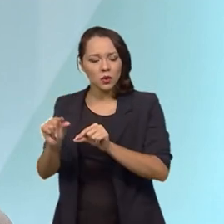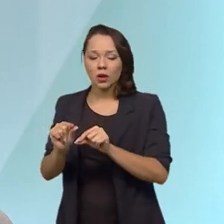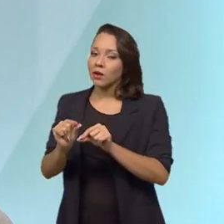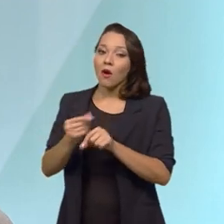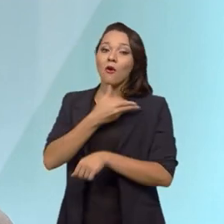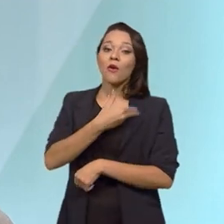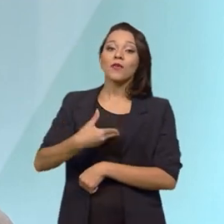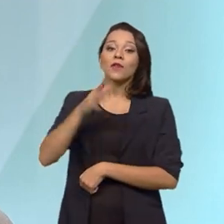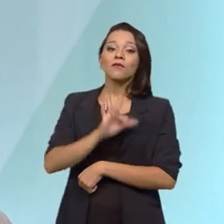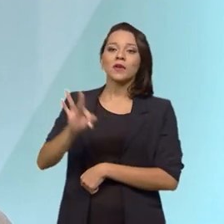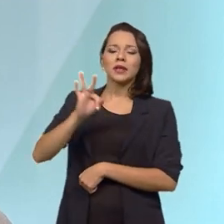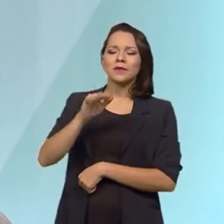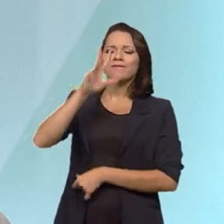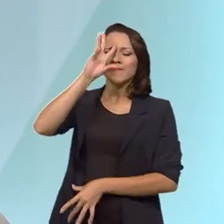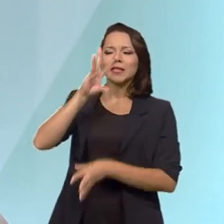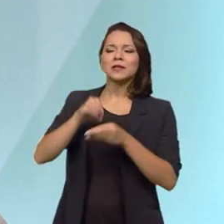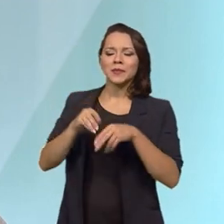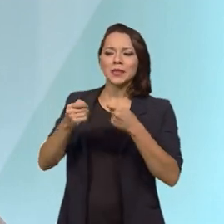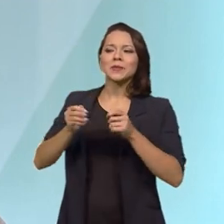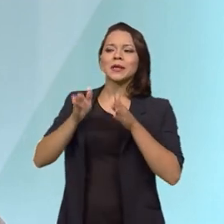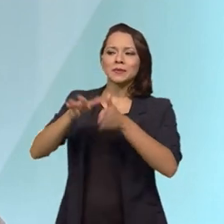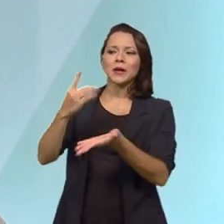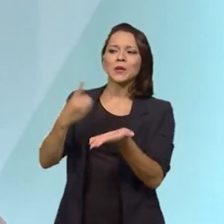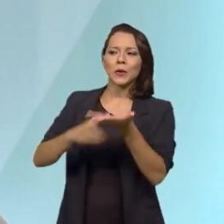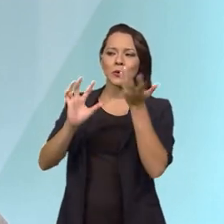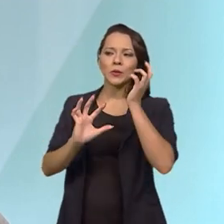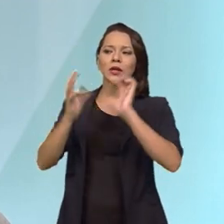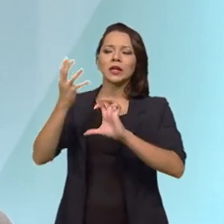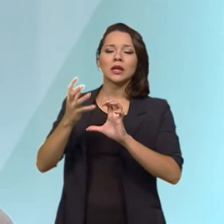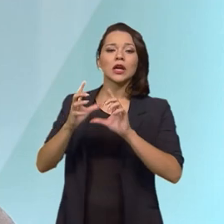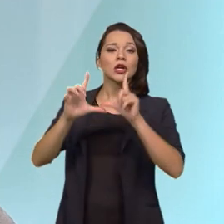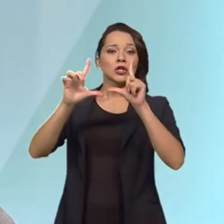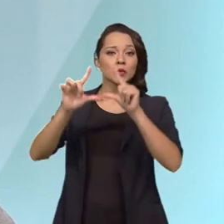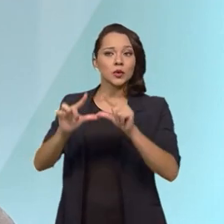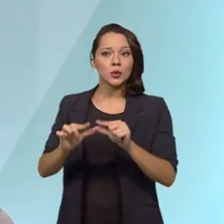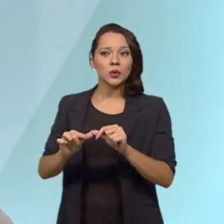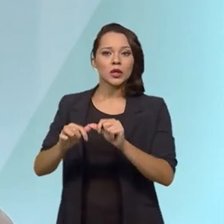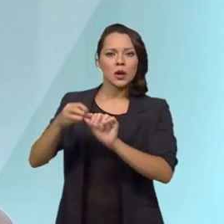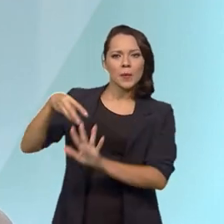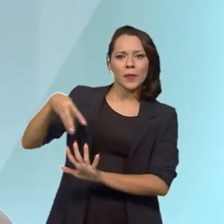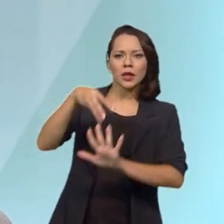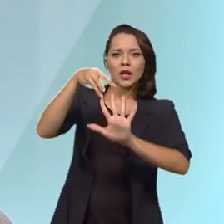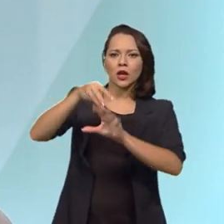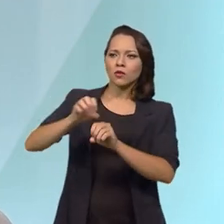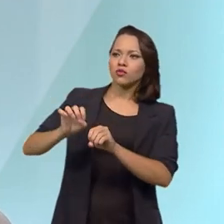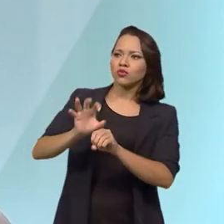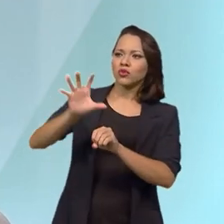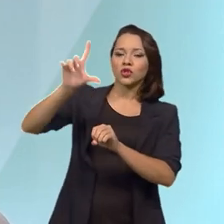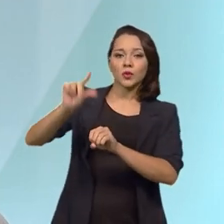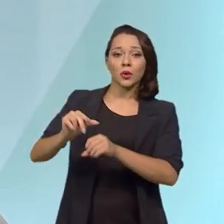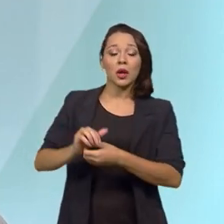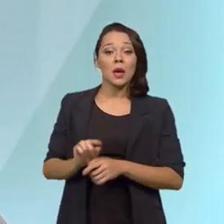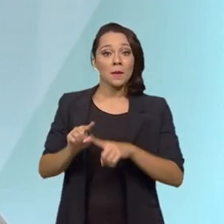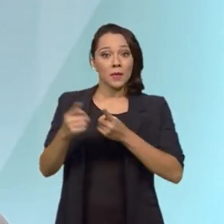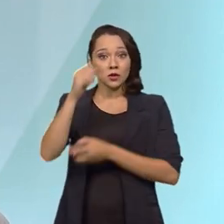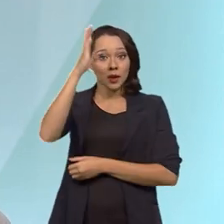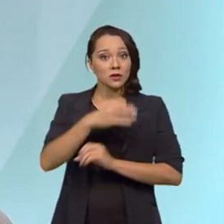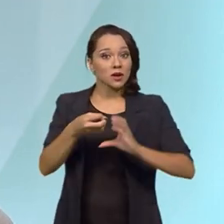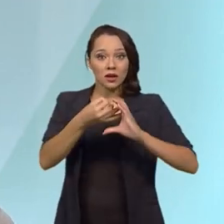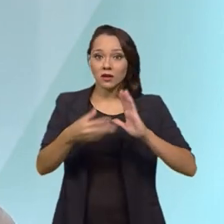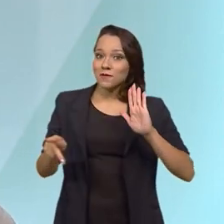entendeu a necessidade de participar do Acordo Clima reduzindo as emissões de metano, mas o Brasil, por características